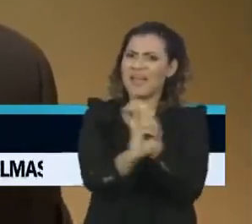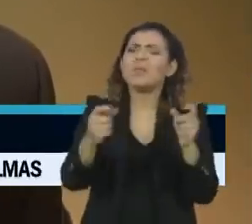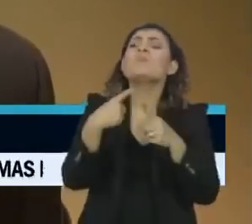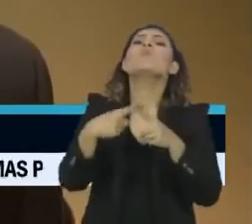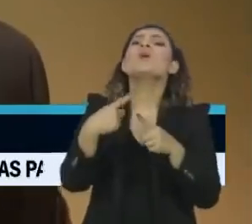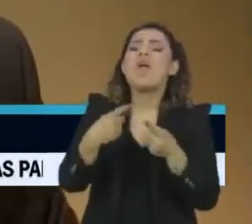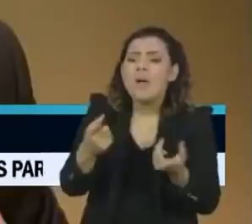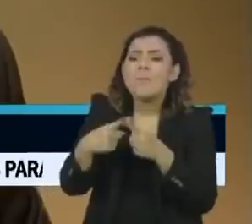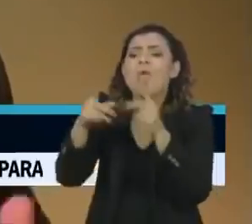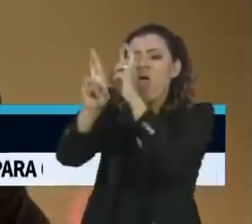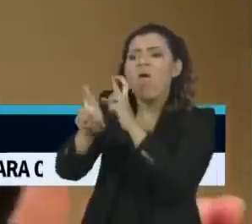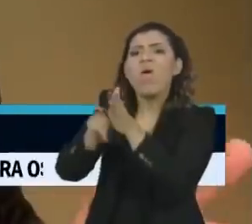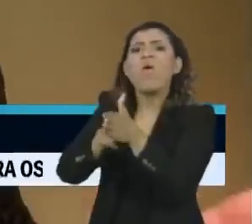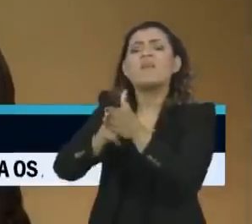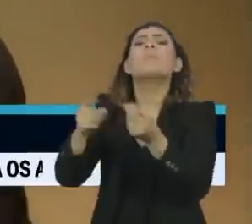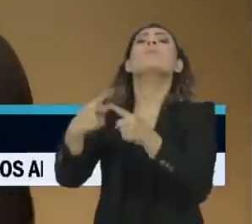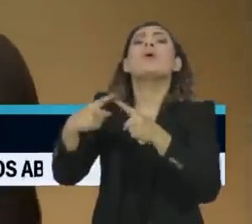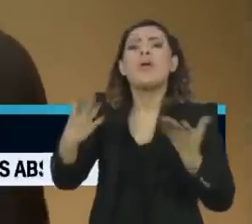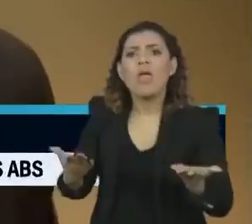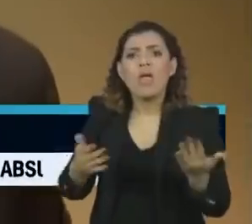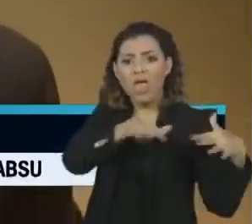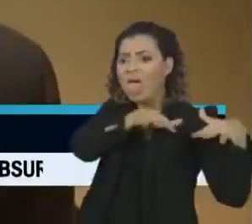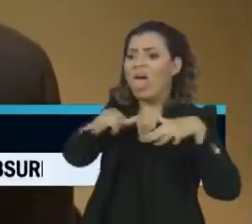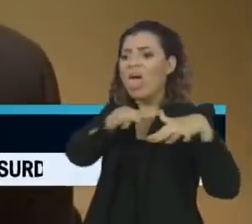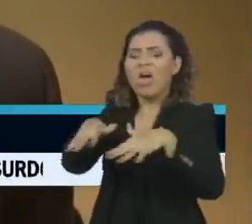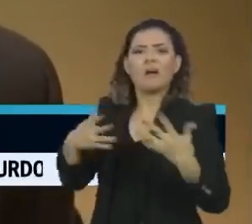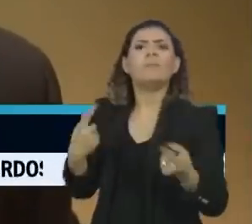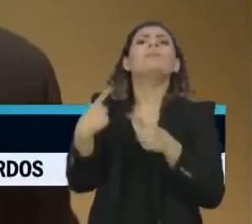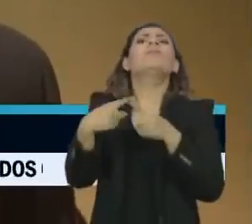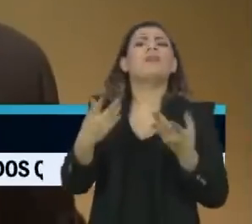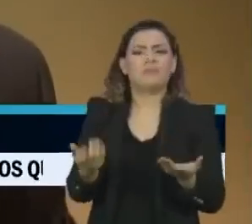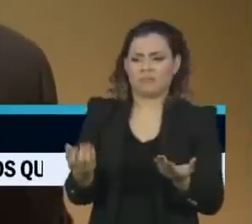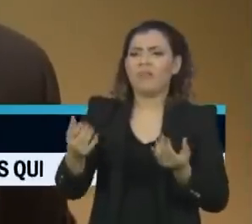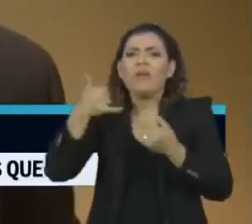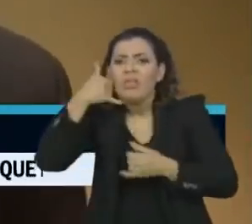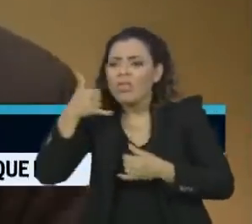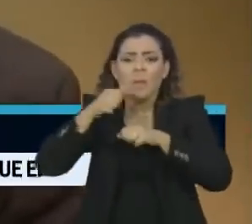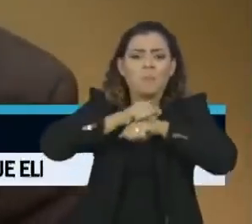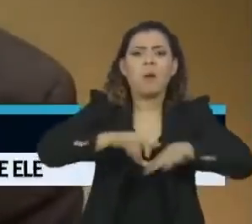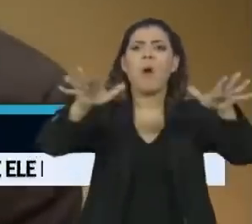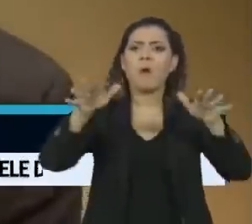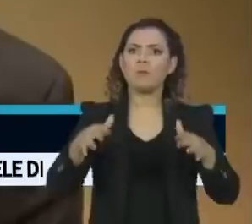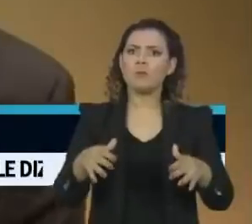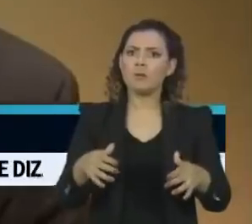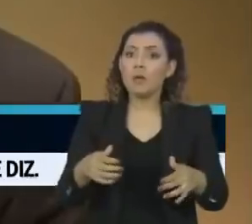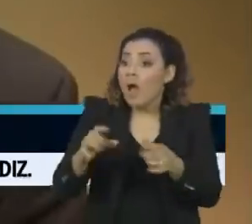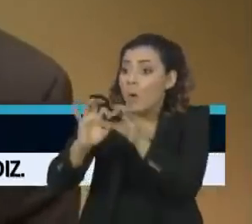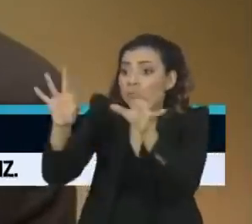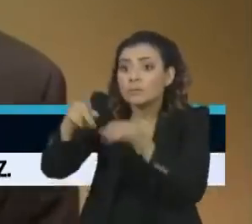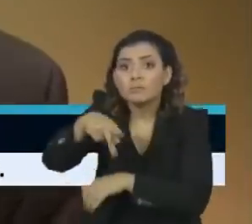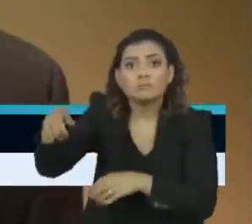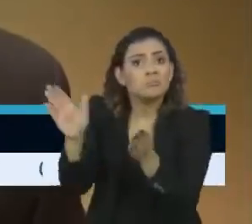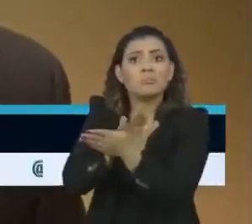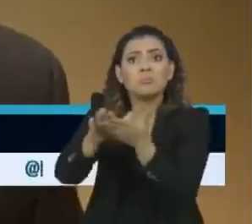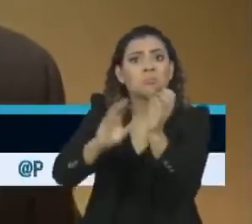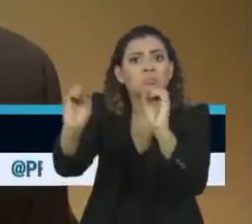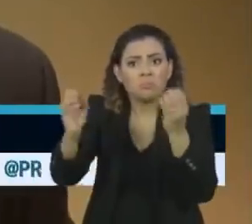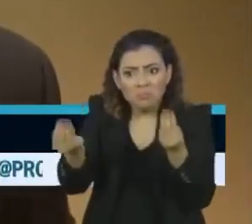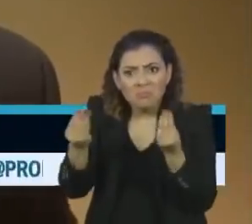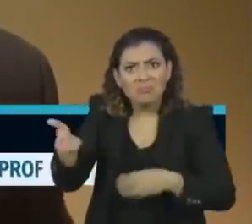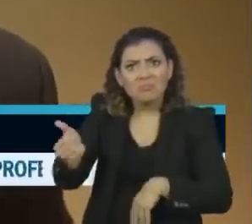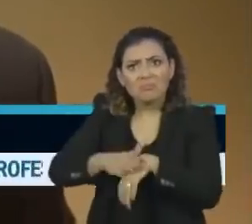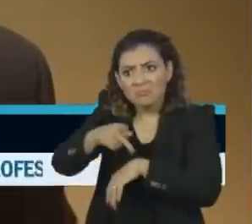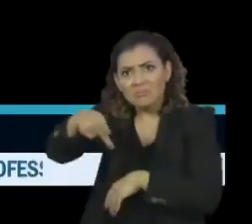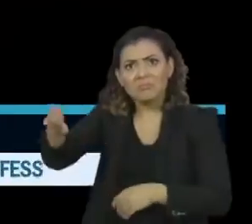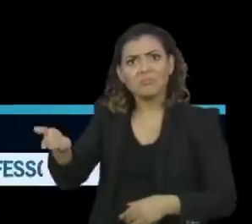que o levasse a fazer isso, ainda dá publicidade ao teor dessa conversa, mais uma vez, sem a autorização e sem o consentimento do